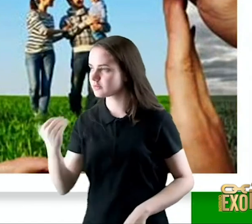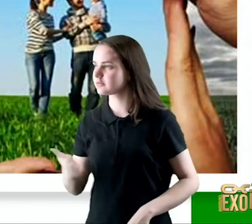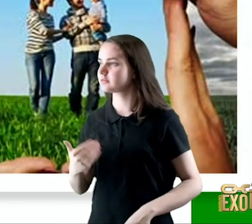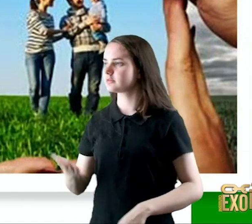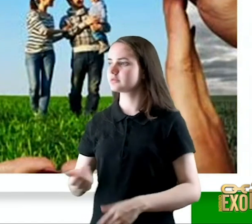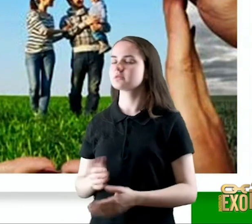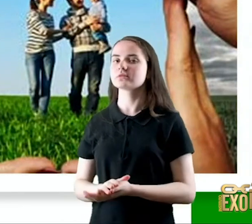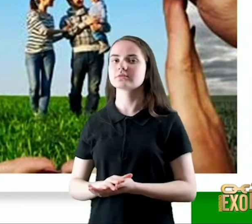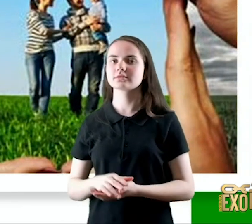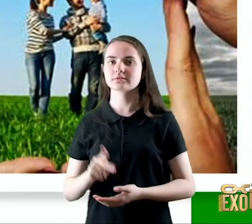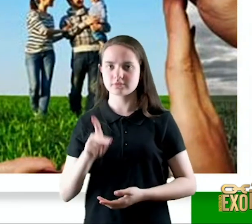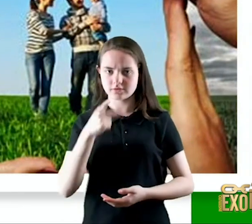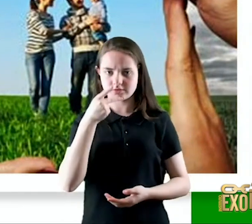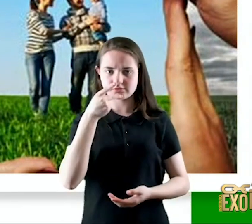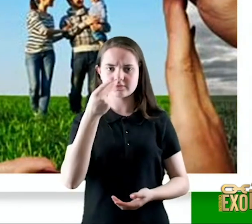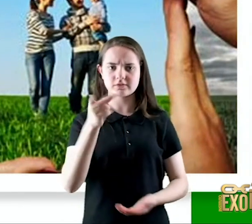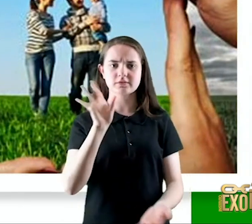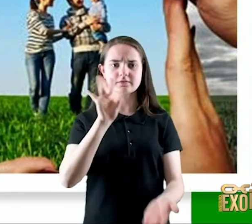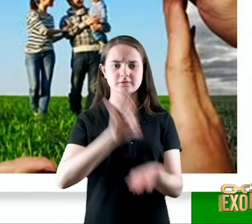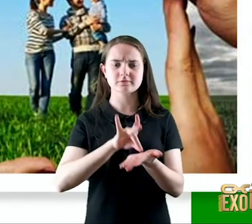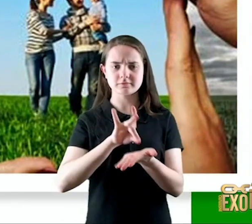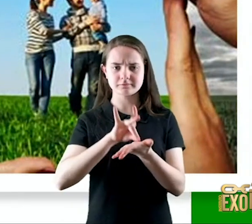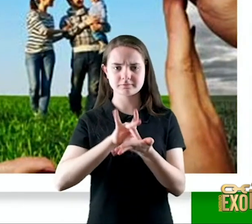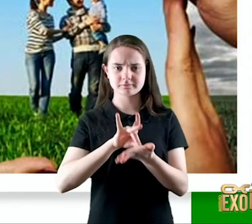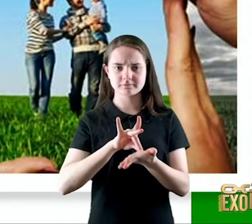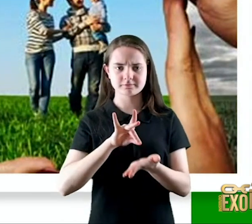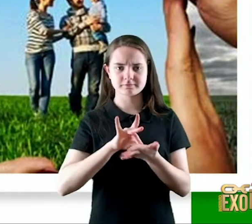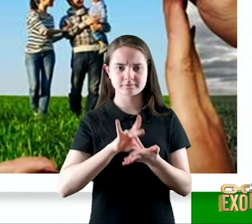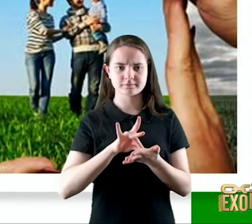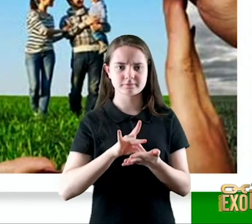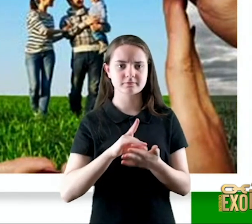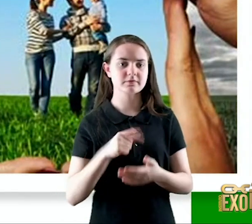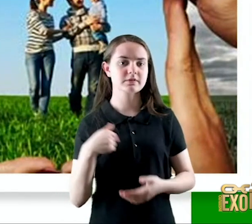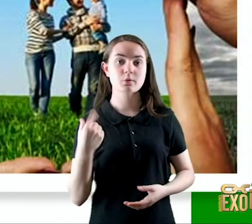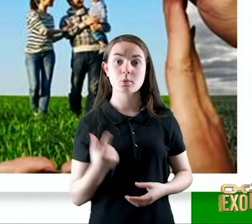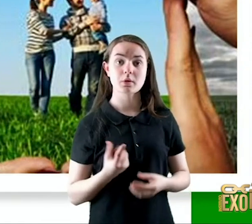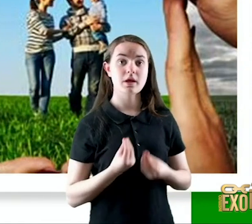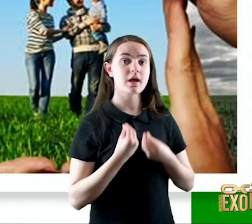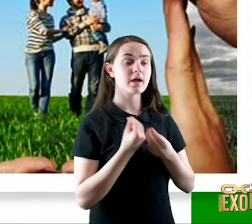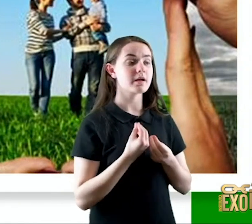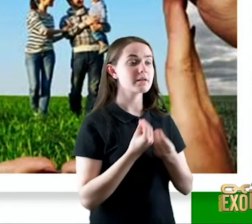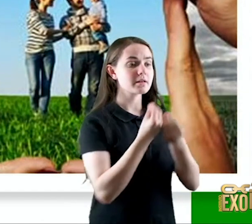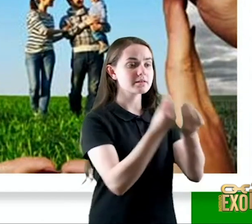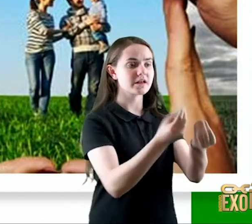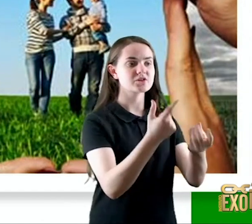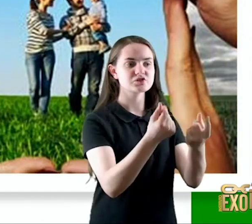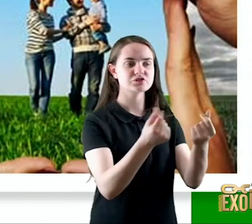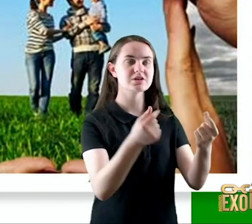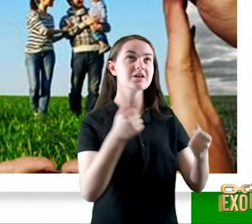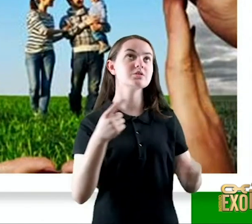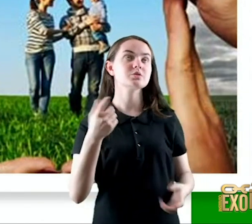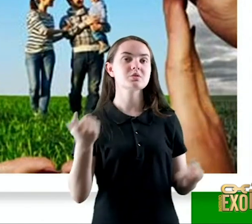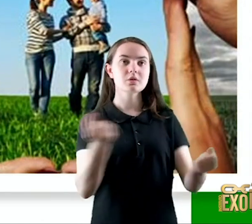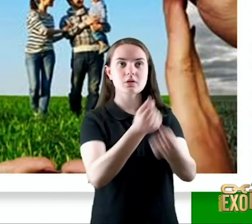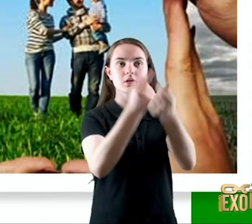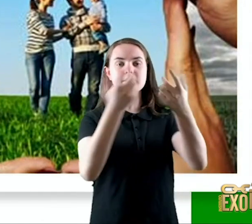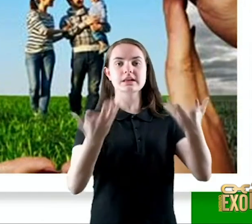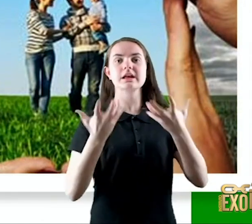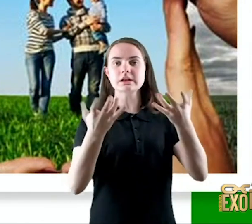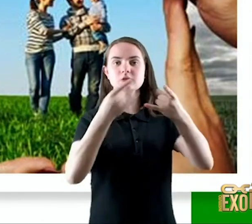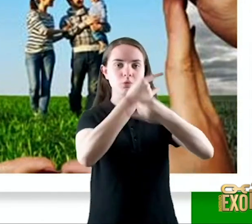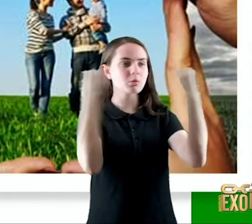palavra mesmo quando sai prejudicado que não empresta o seu dinheiro visando lucro nem aceita o seu bordo contra o inocente que assim